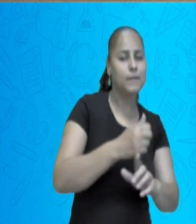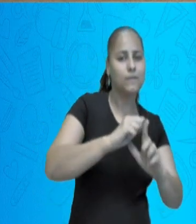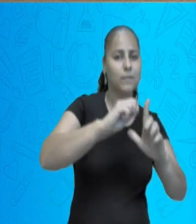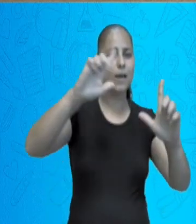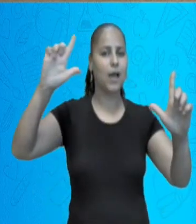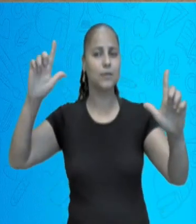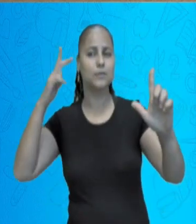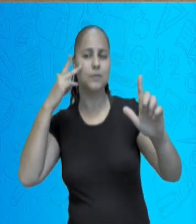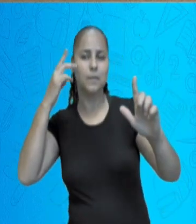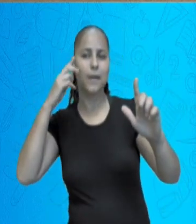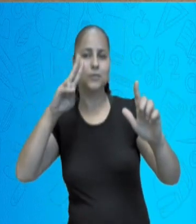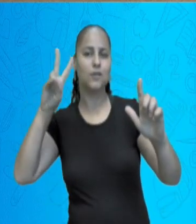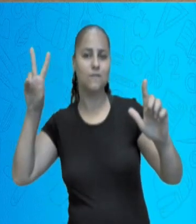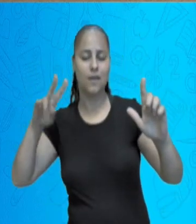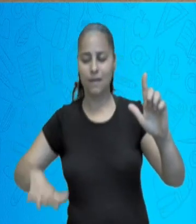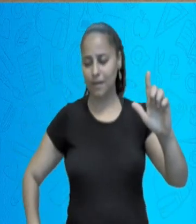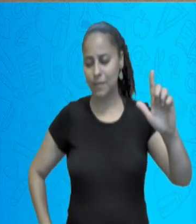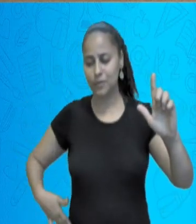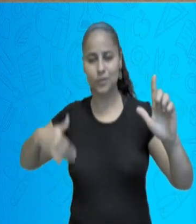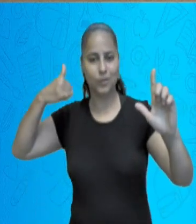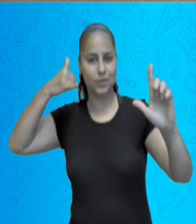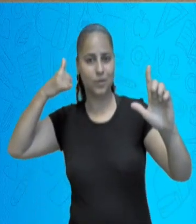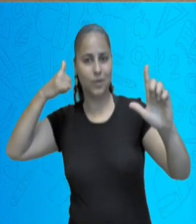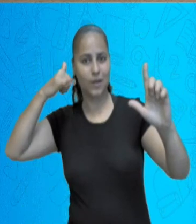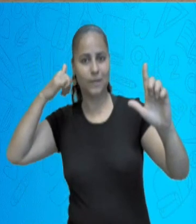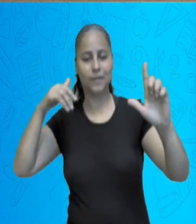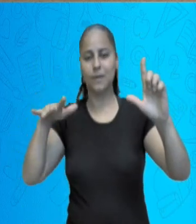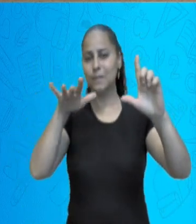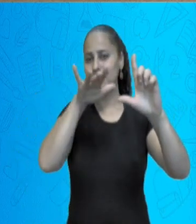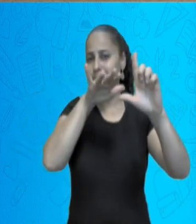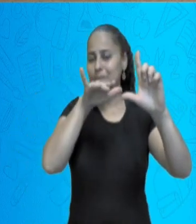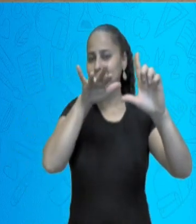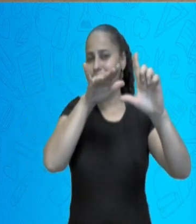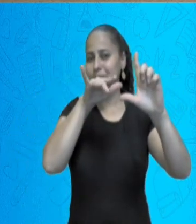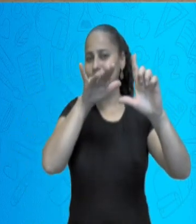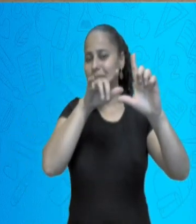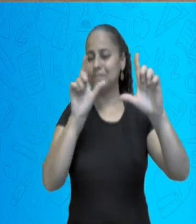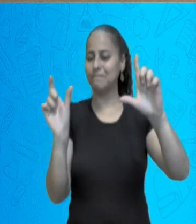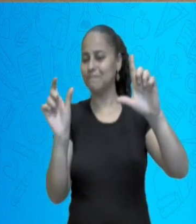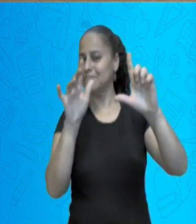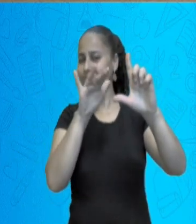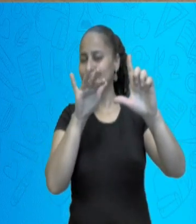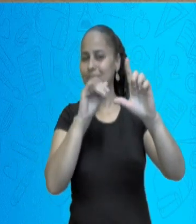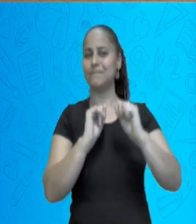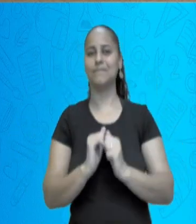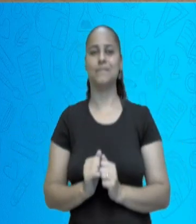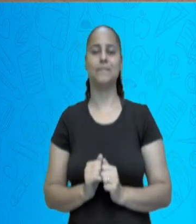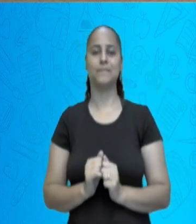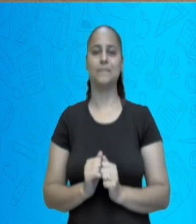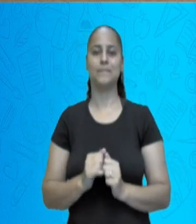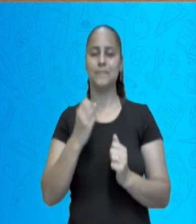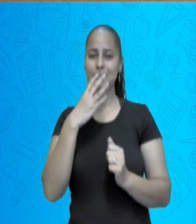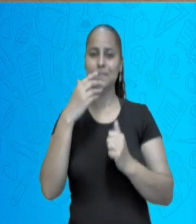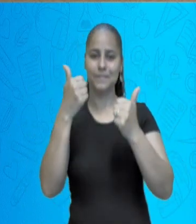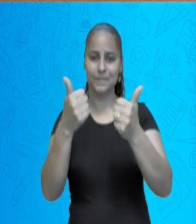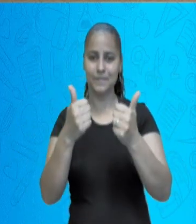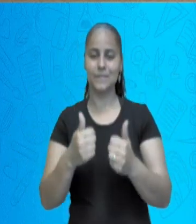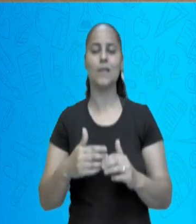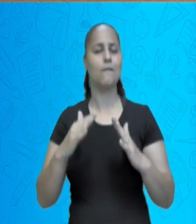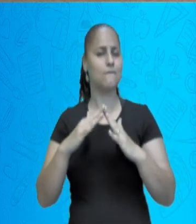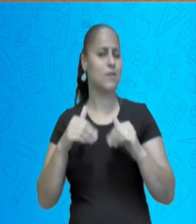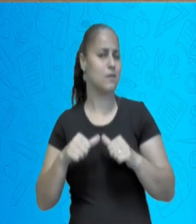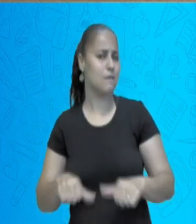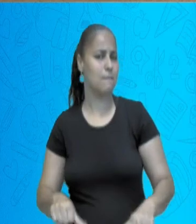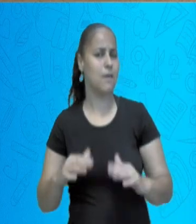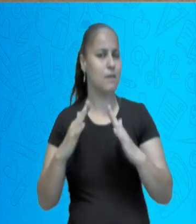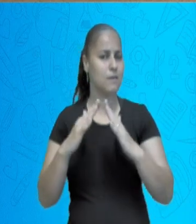plataforma no SMEDGV basta apontar a câmera do seu celular na imagem que aparece no canto da tela. Está certo? Fique bem,